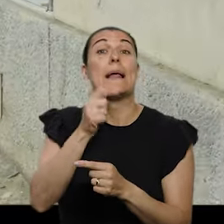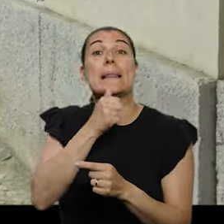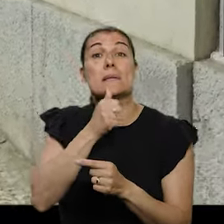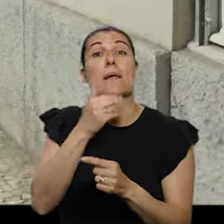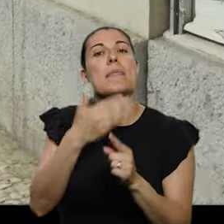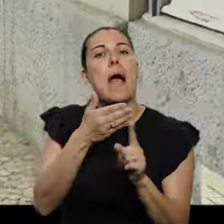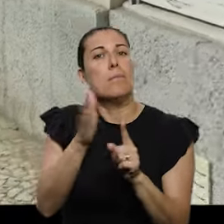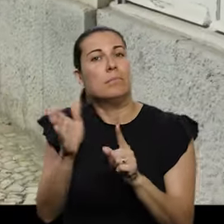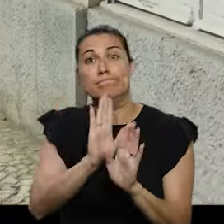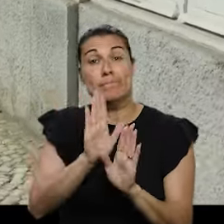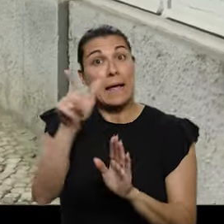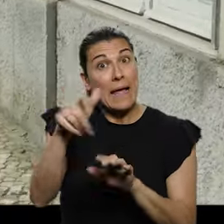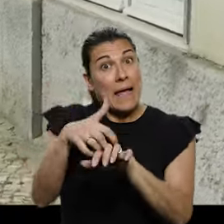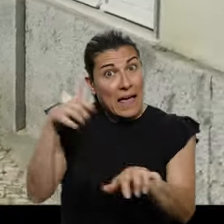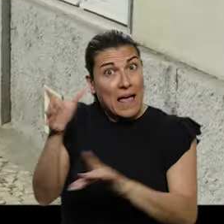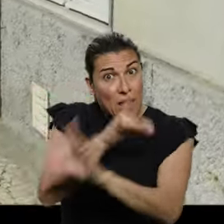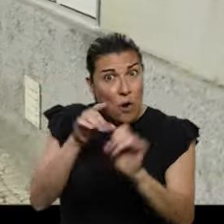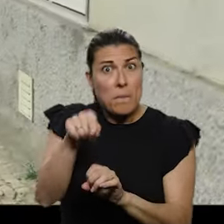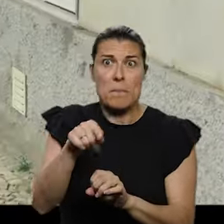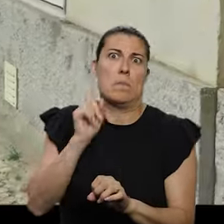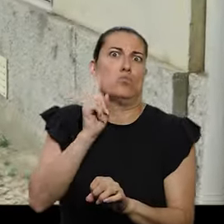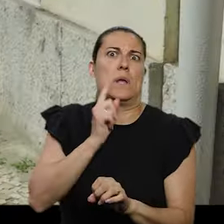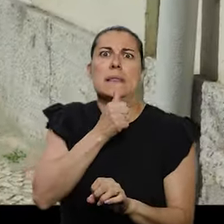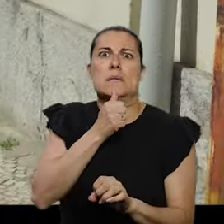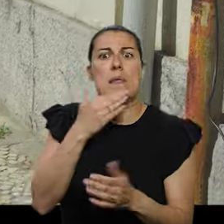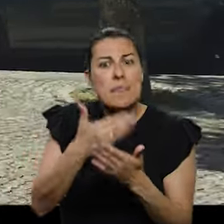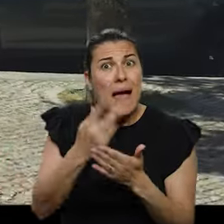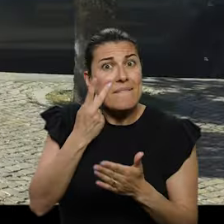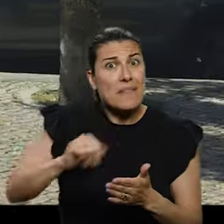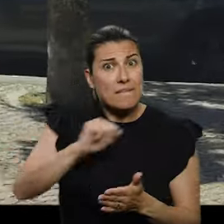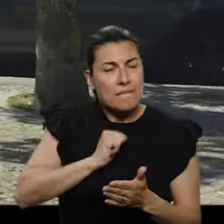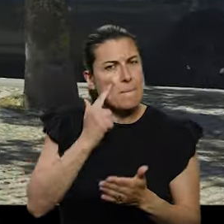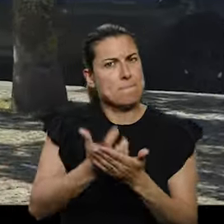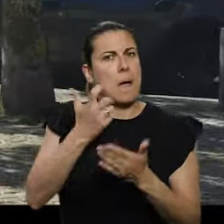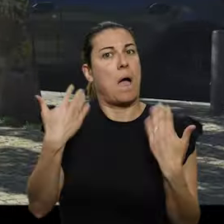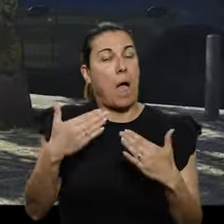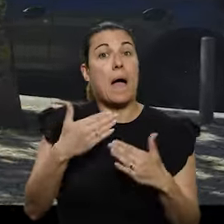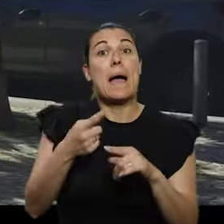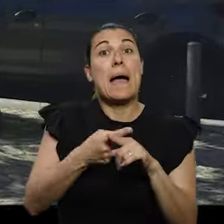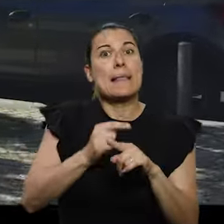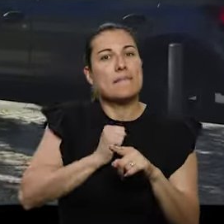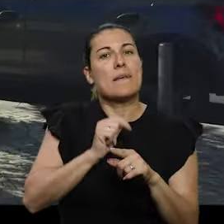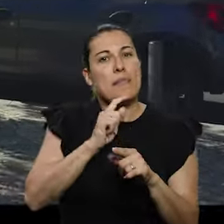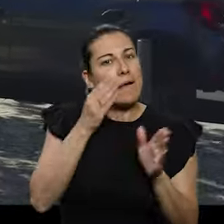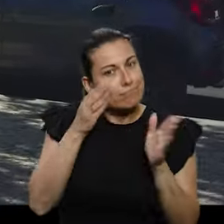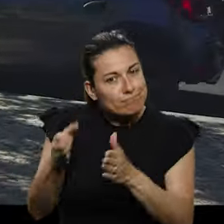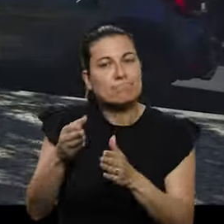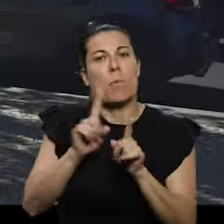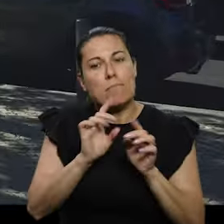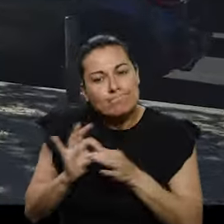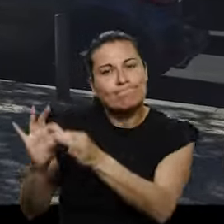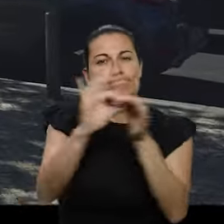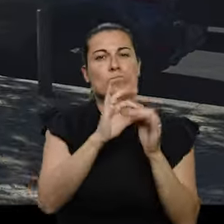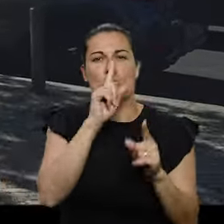facto muitas decisões importantes são desviadas dali. Mas no Parlamento Europeu tomam-se decisões de enorme impacto na nossa vida e pode vigiar-se os grandes